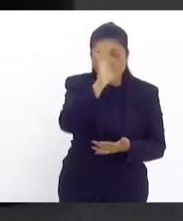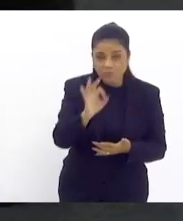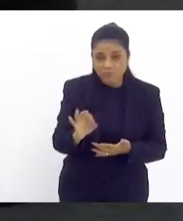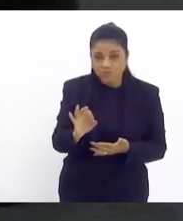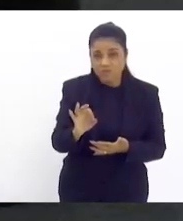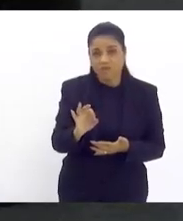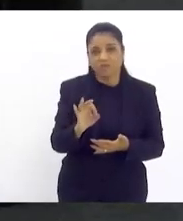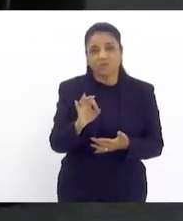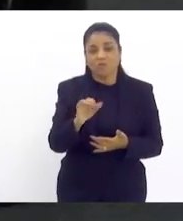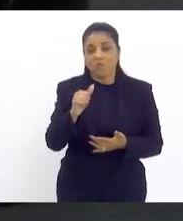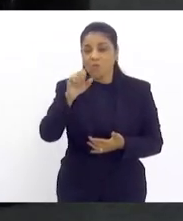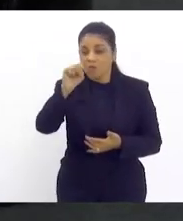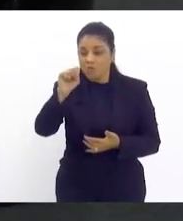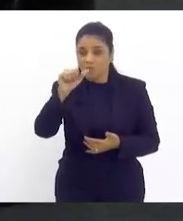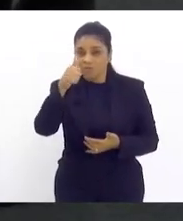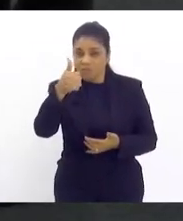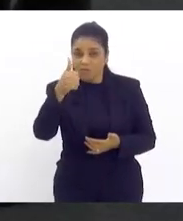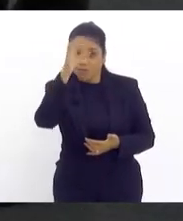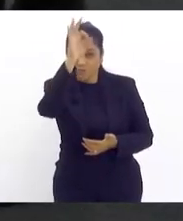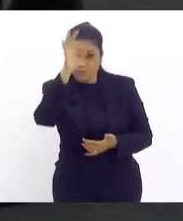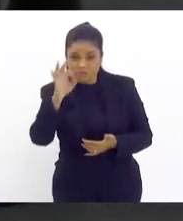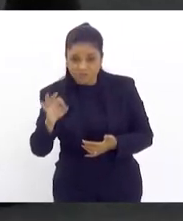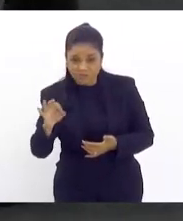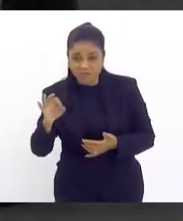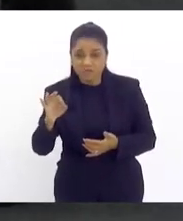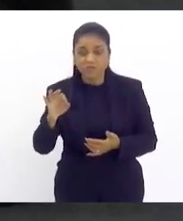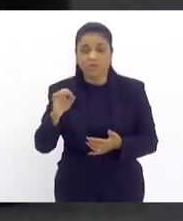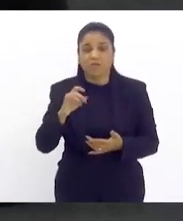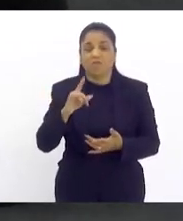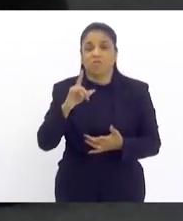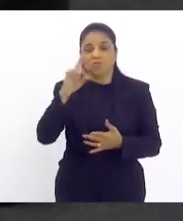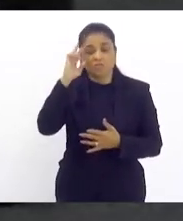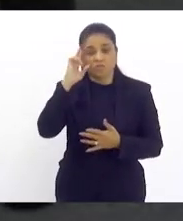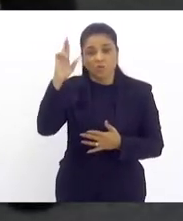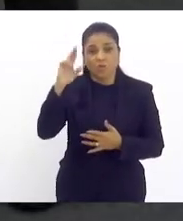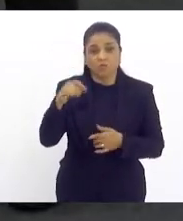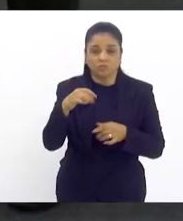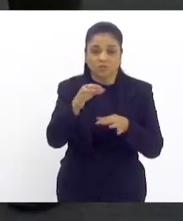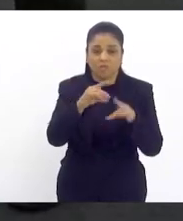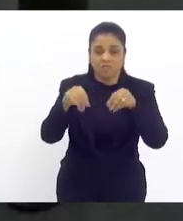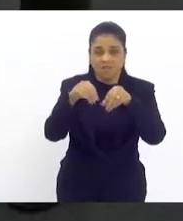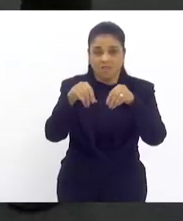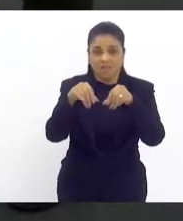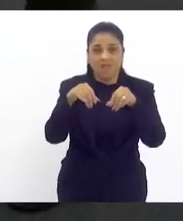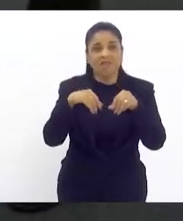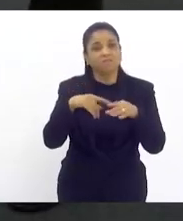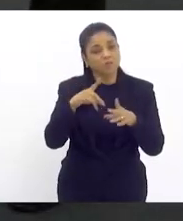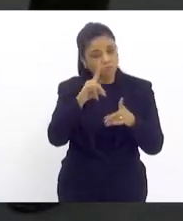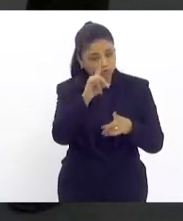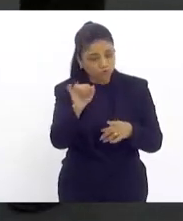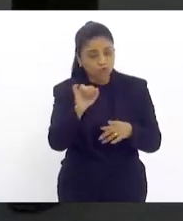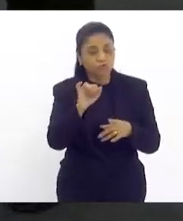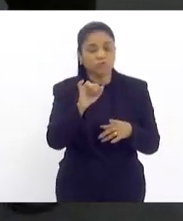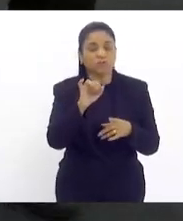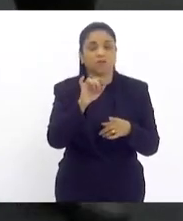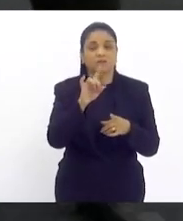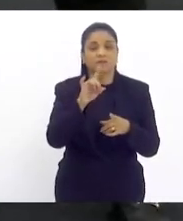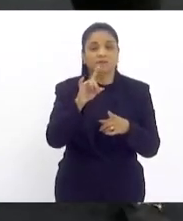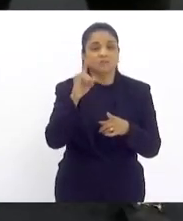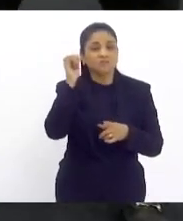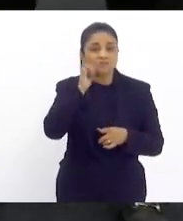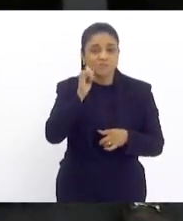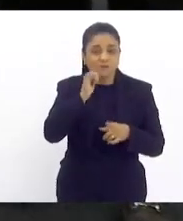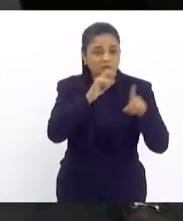homens detêm 81% das terras. Então, falar de um dia estadual da mulher companheza é também poder dizer das